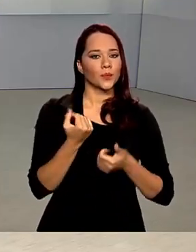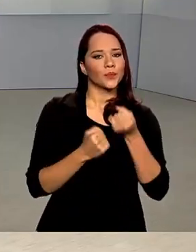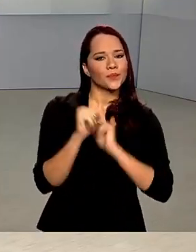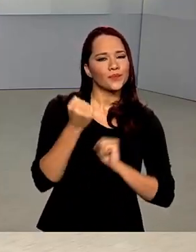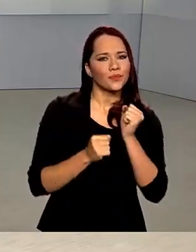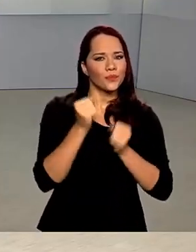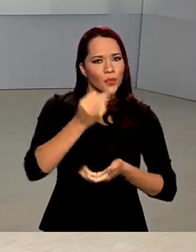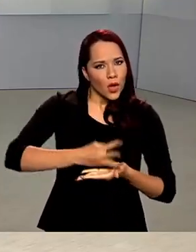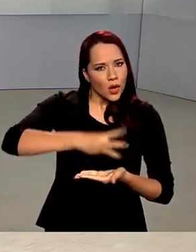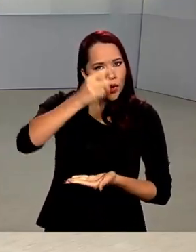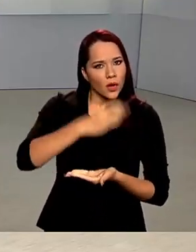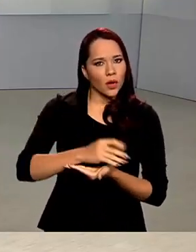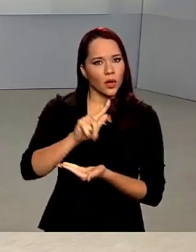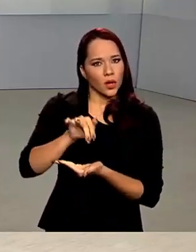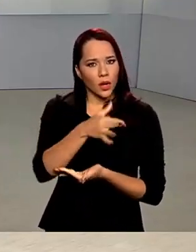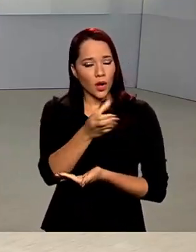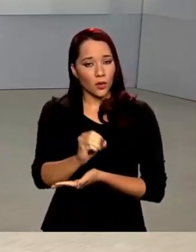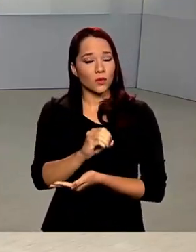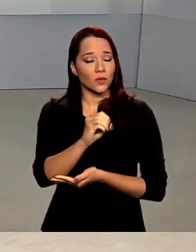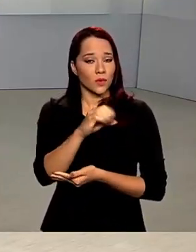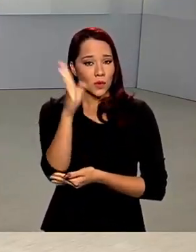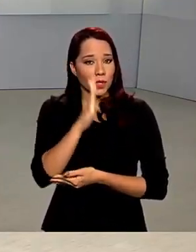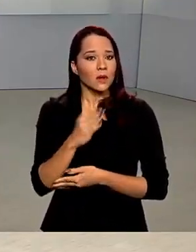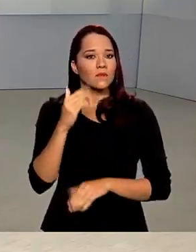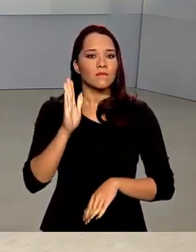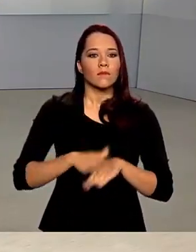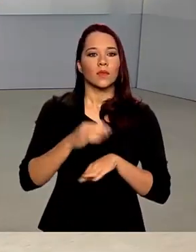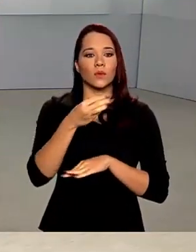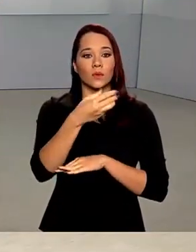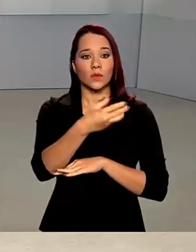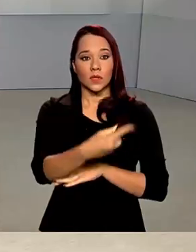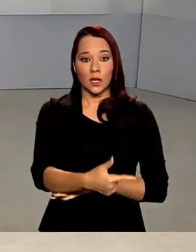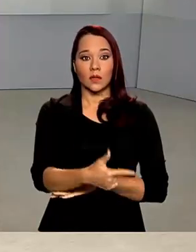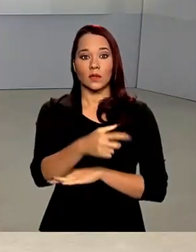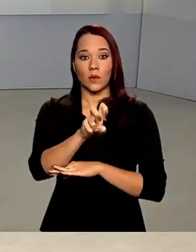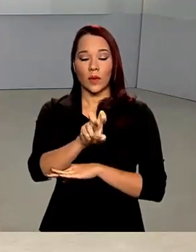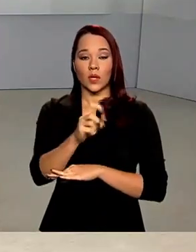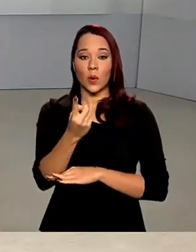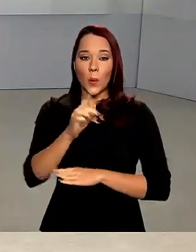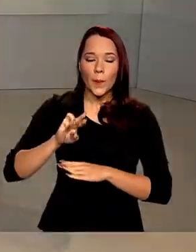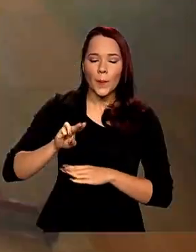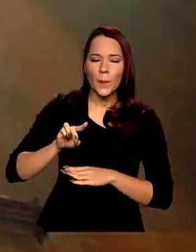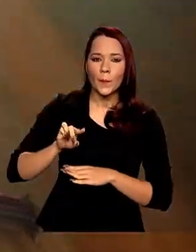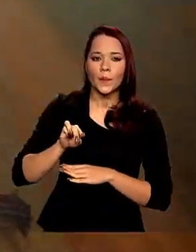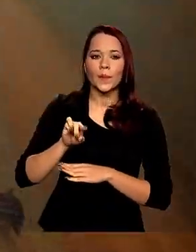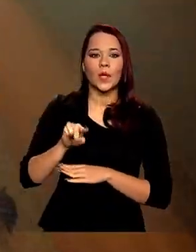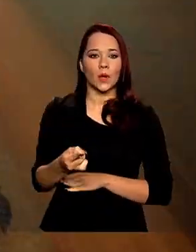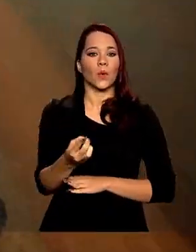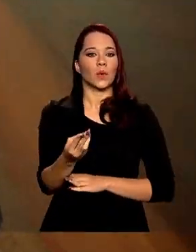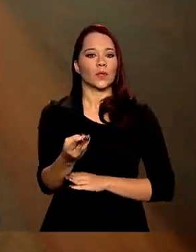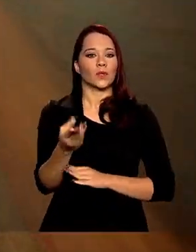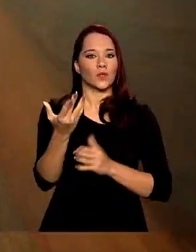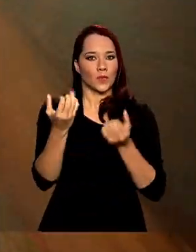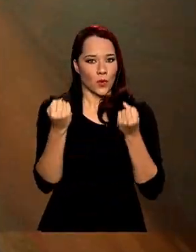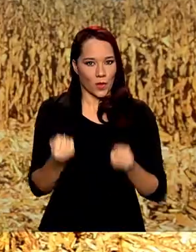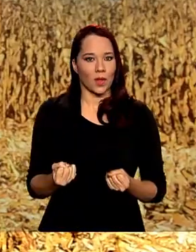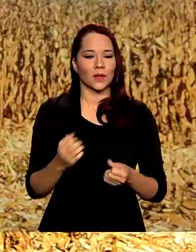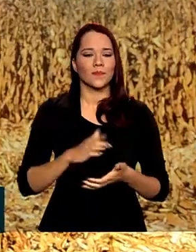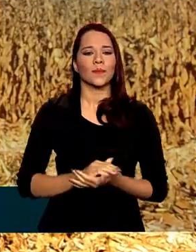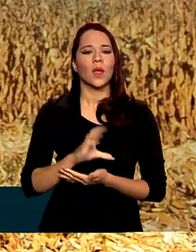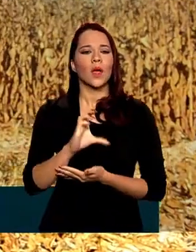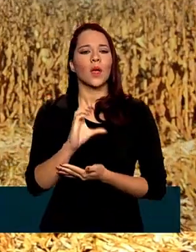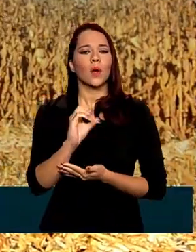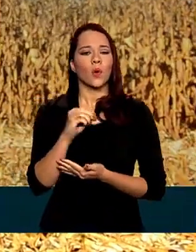de grãos no país deve ultrapassar 251 milhões de toneladas. De acordo com a Conab, a Companhia